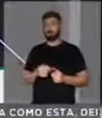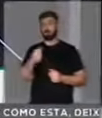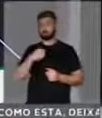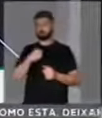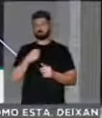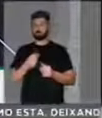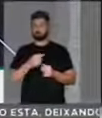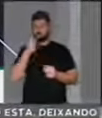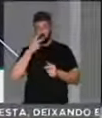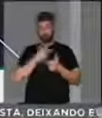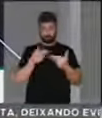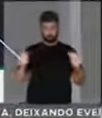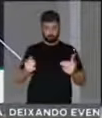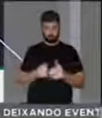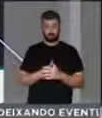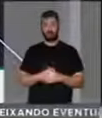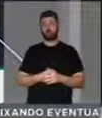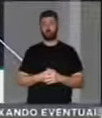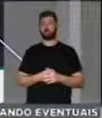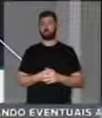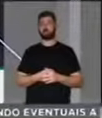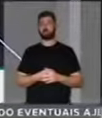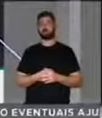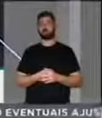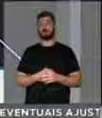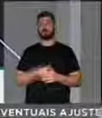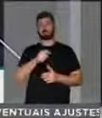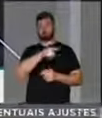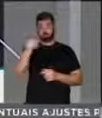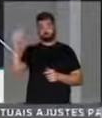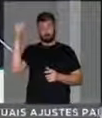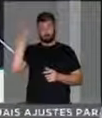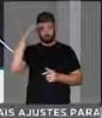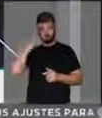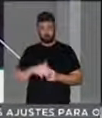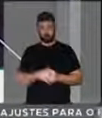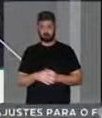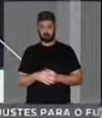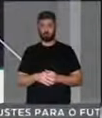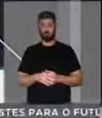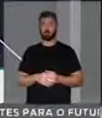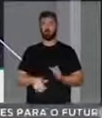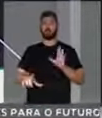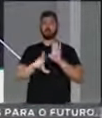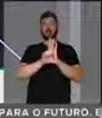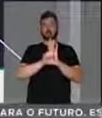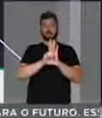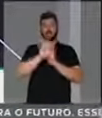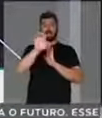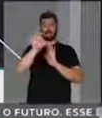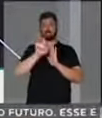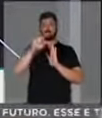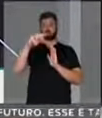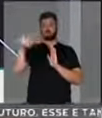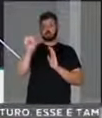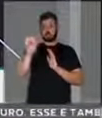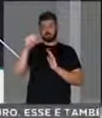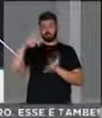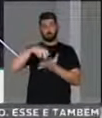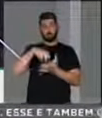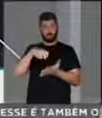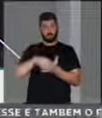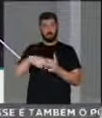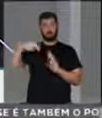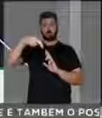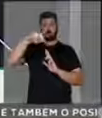leitura para que possam entender, a lei de execução penal, no parágrafo 15